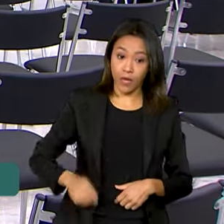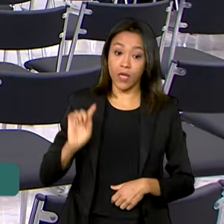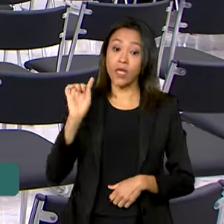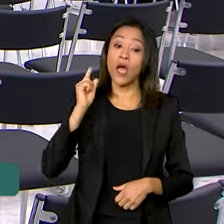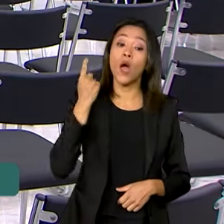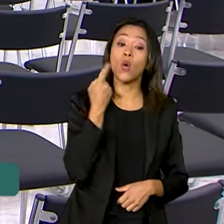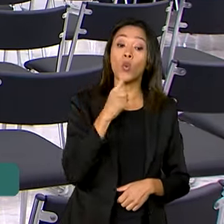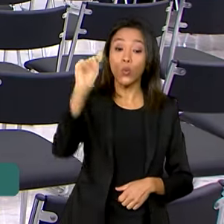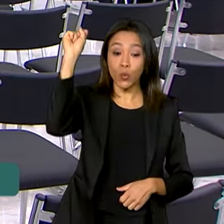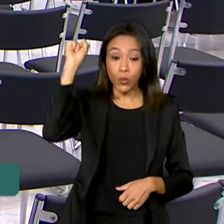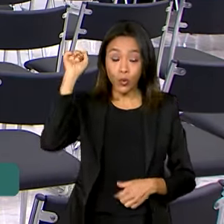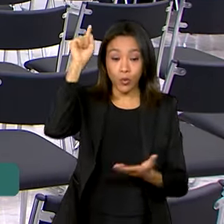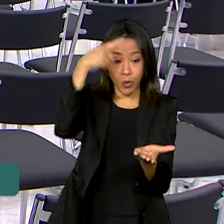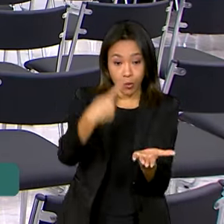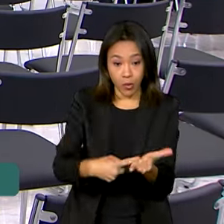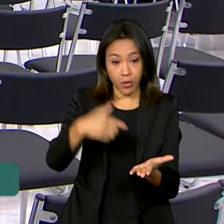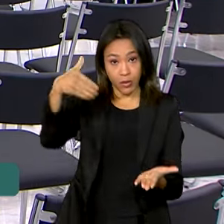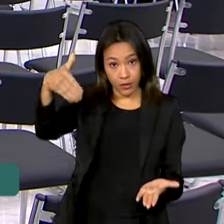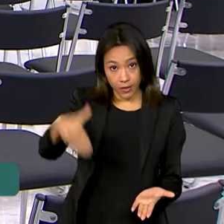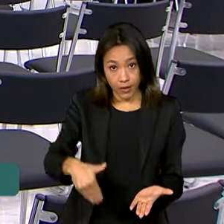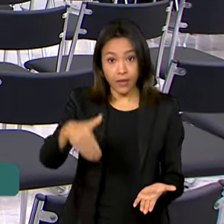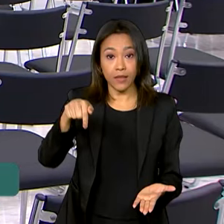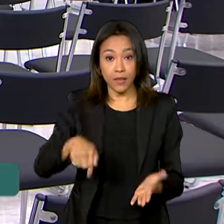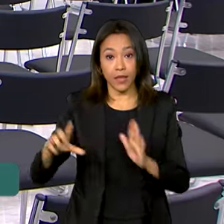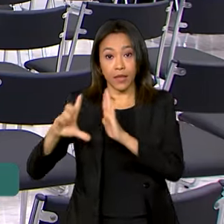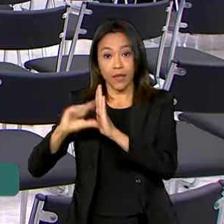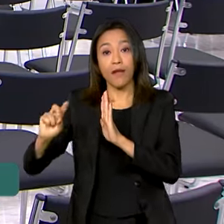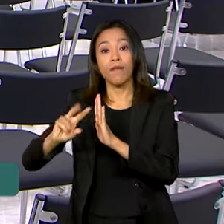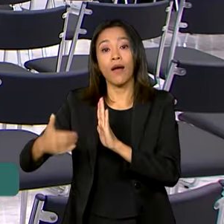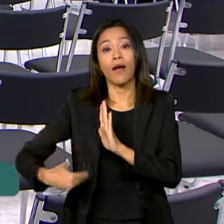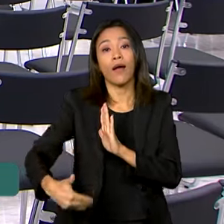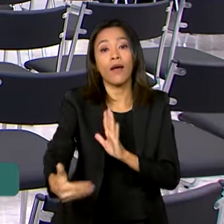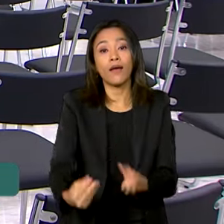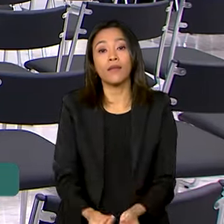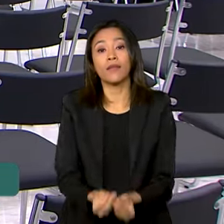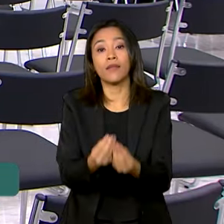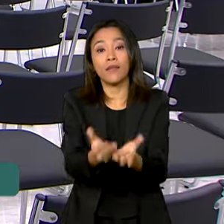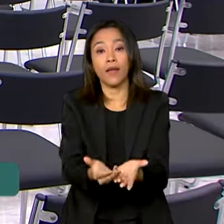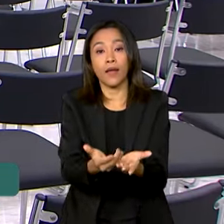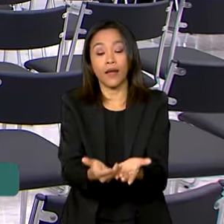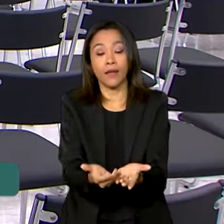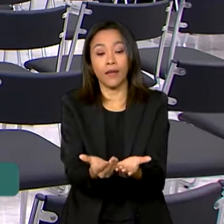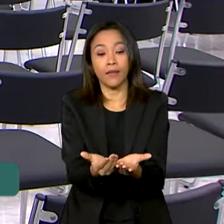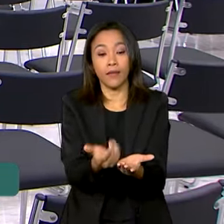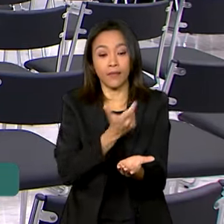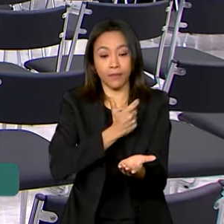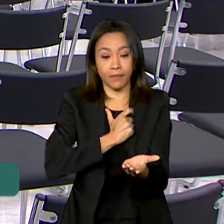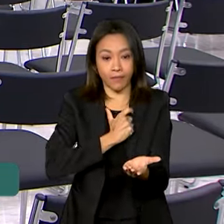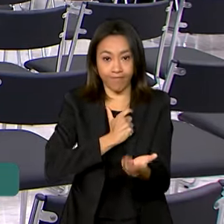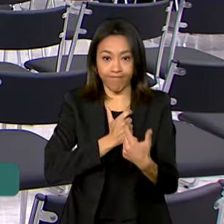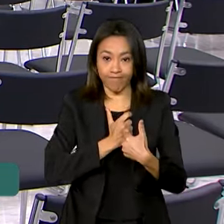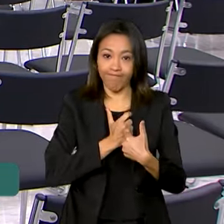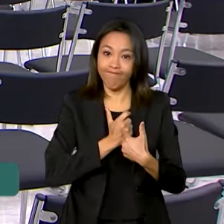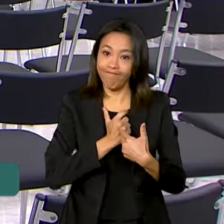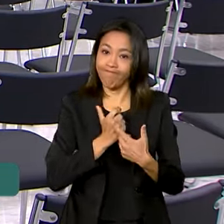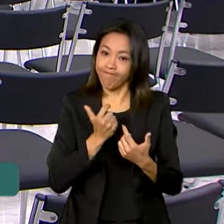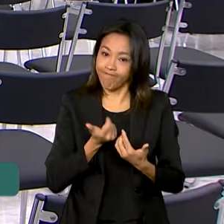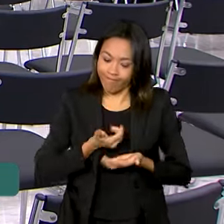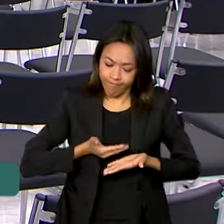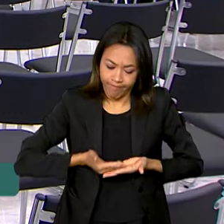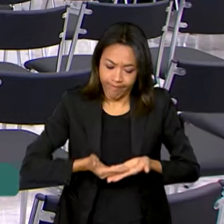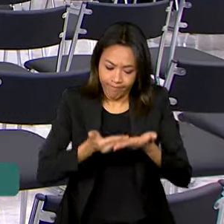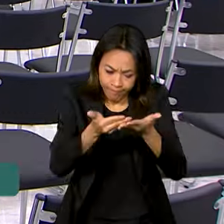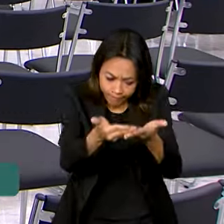dia, vai ser aqui também no Palácio do Planalto. Ele vai participar da entrega da medalha de mérito do Oswaldo Cruz. Essa medalha deve ser